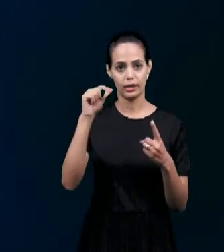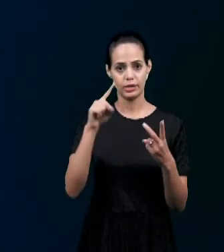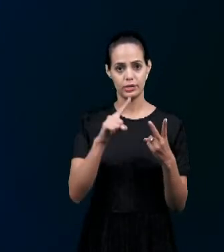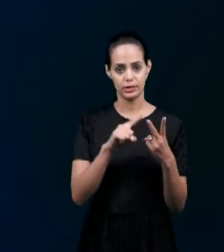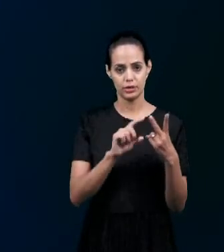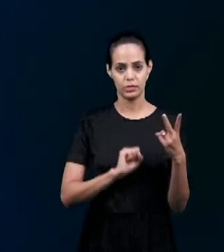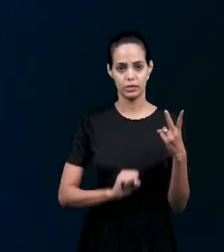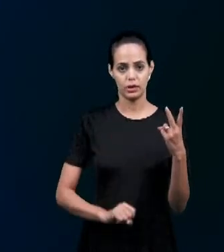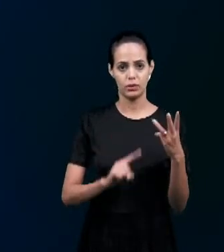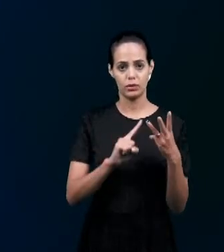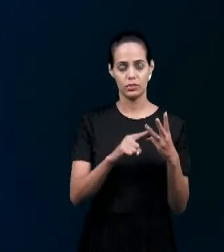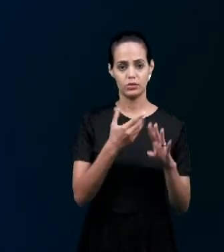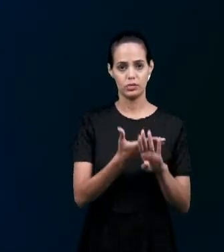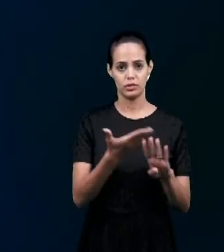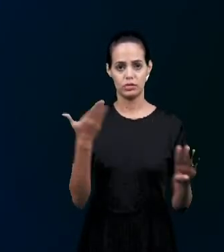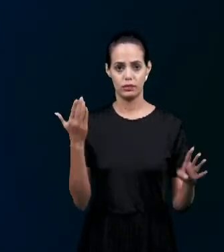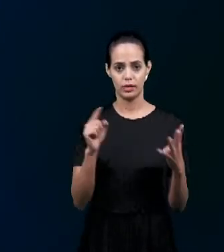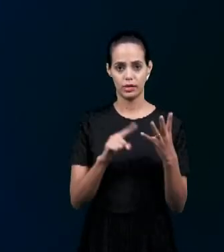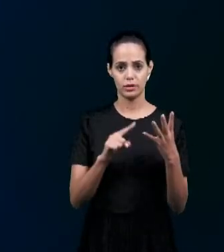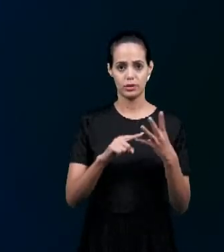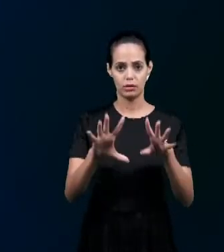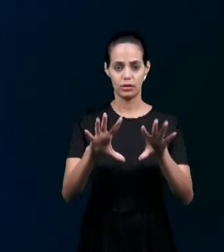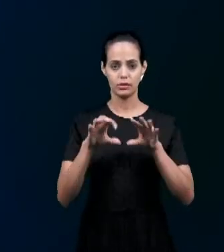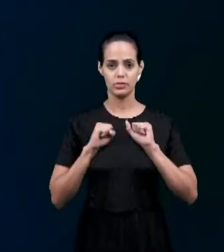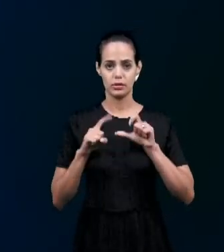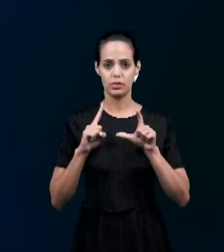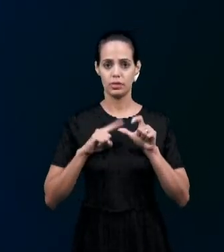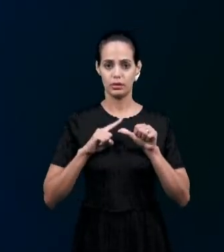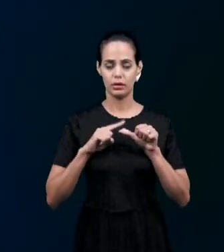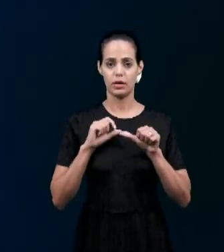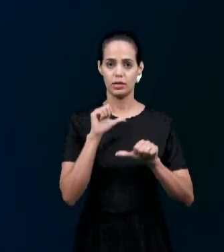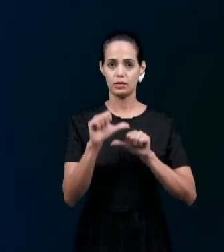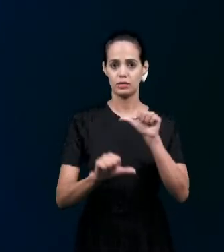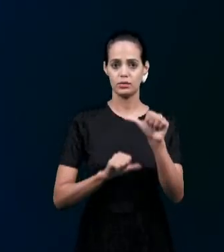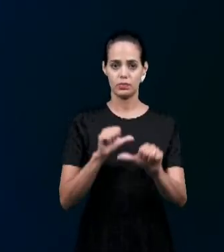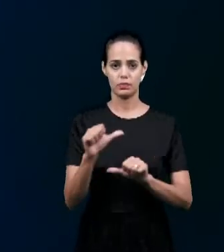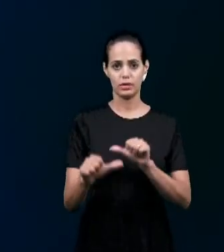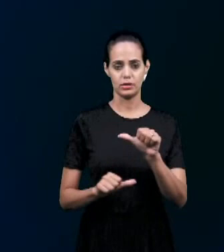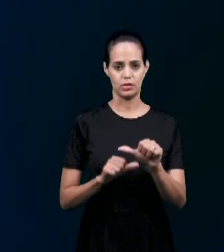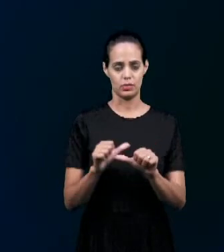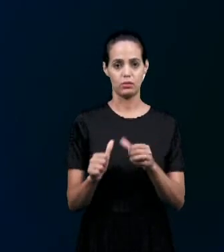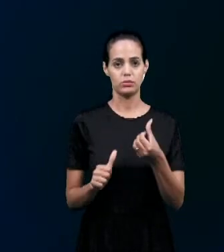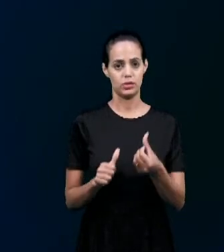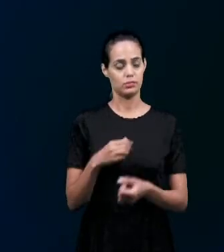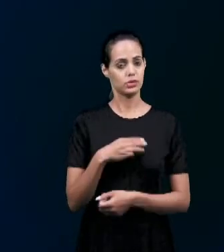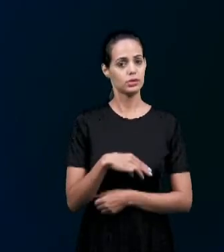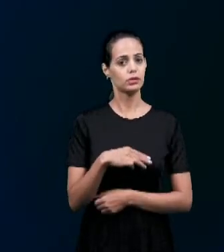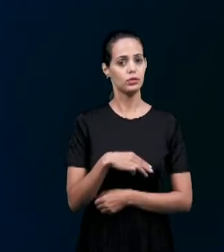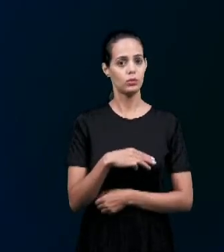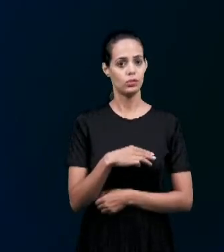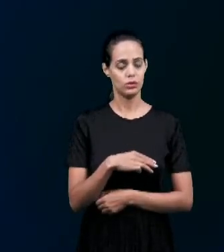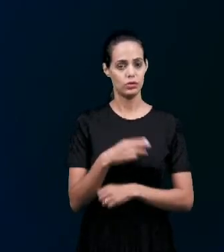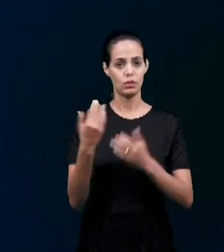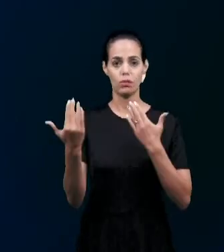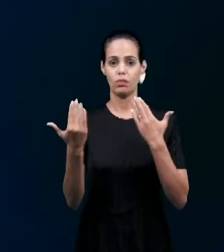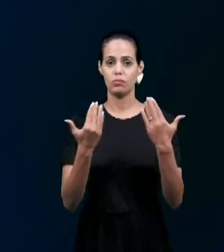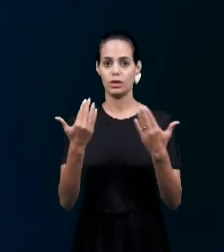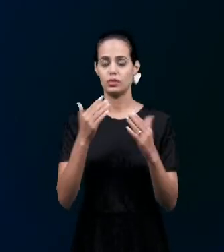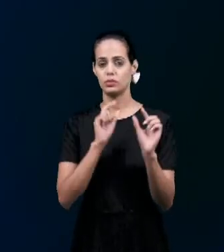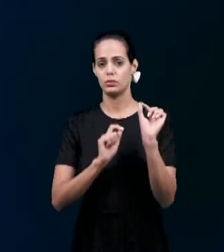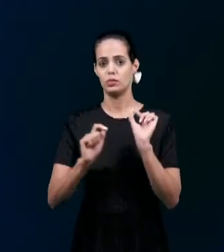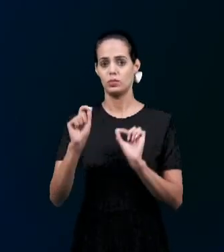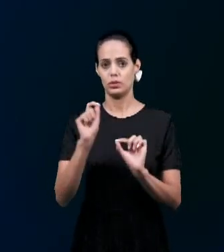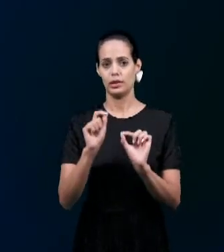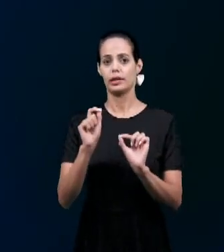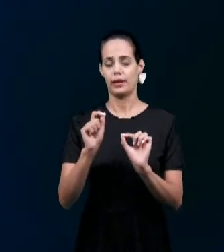santificação A aquisição A transformação Isso se comparando Com o